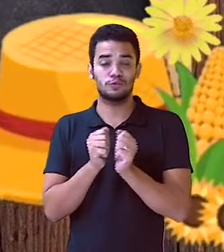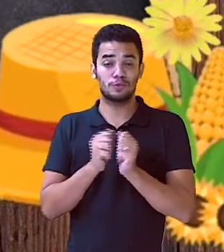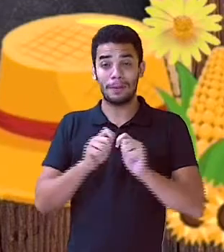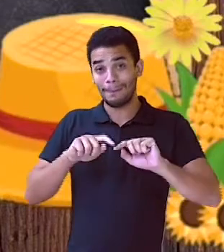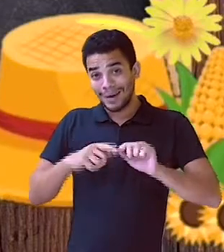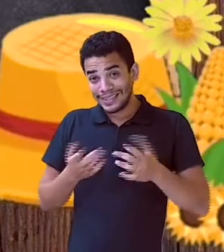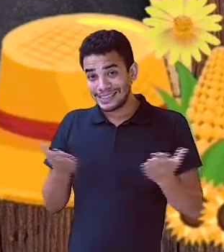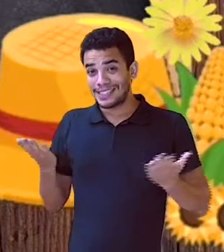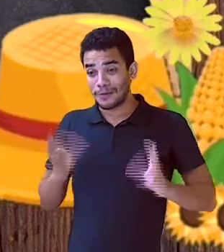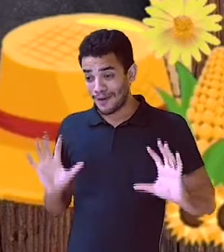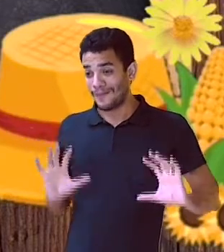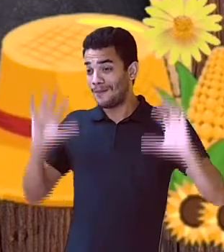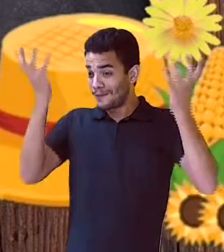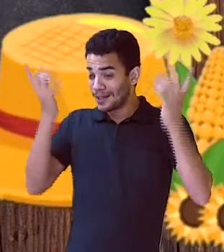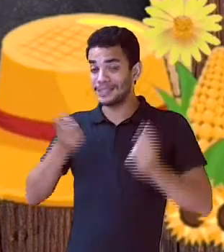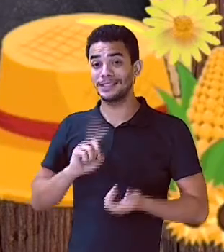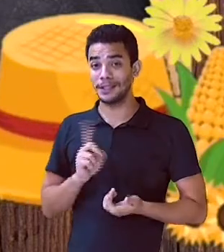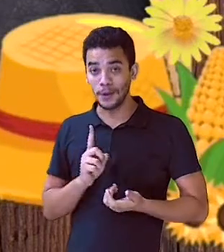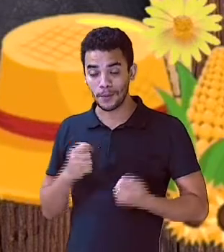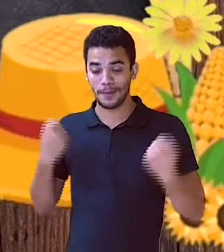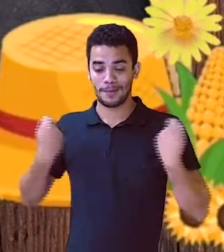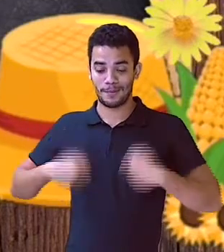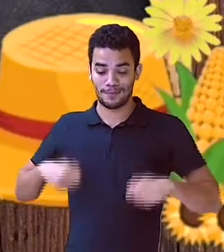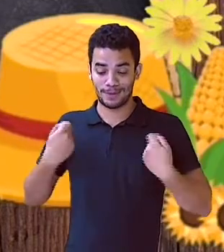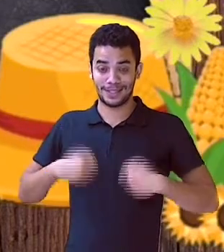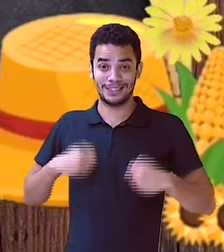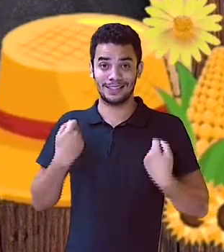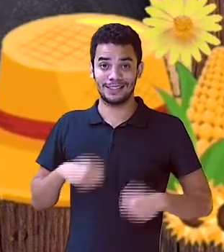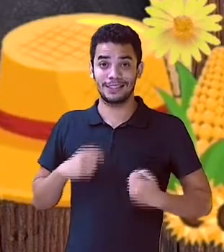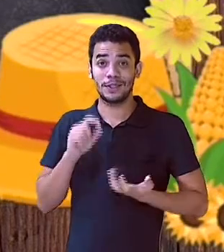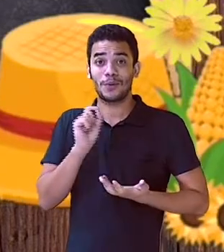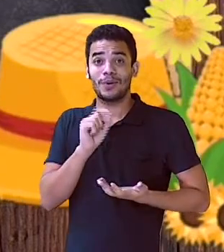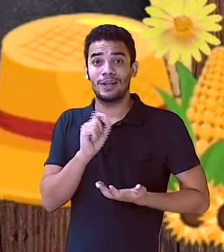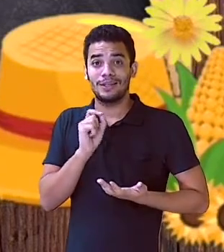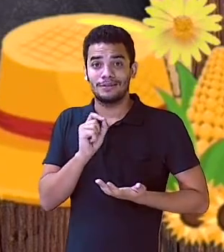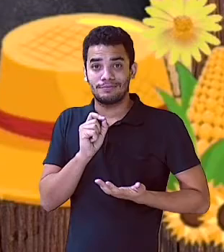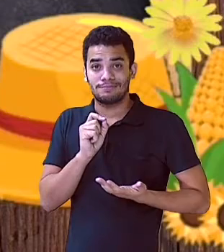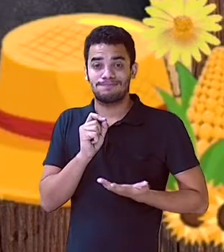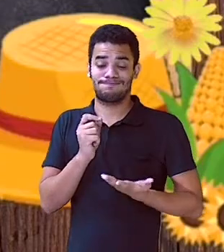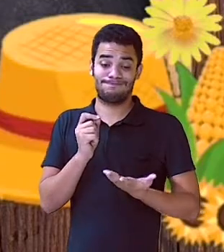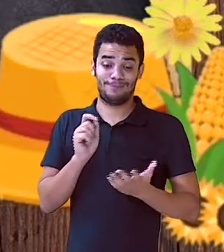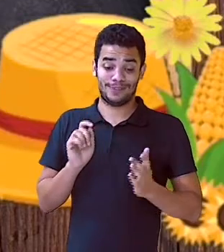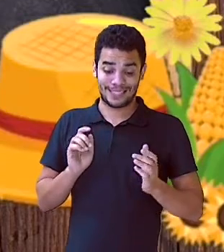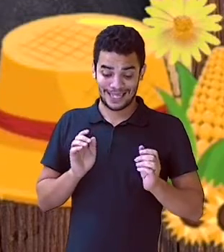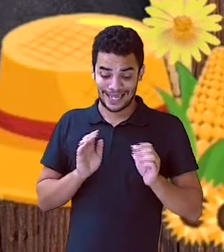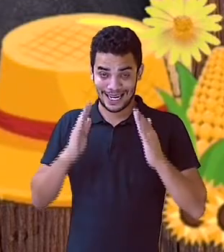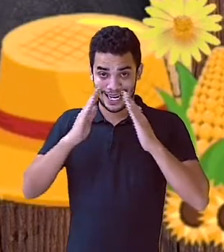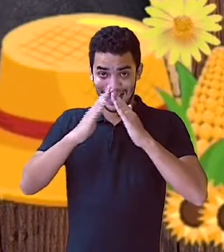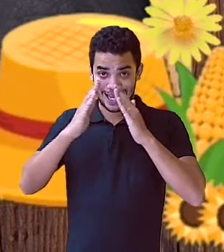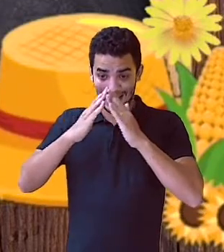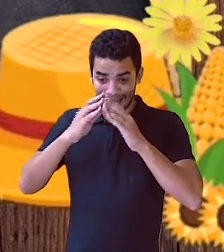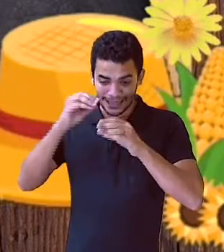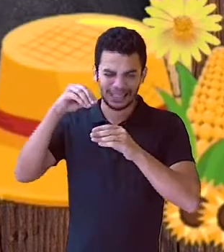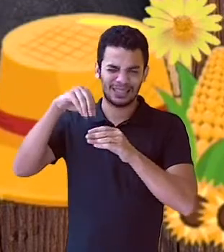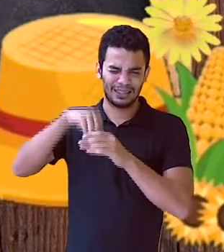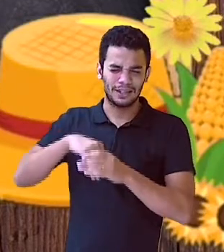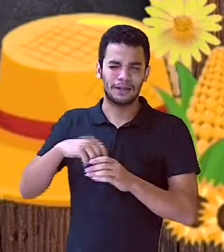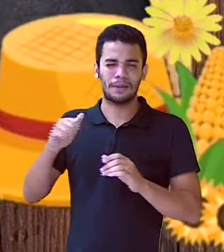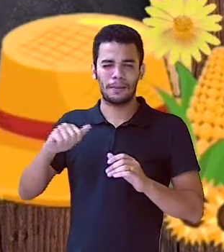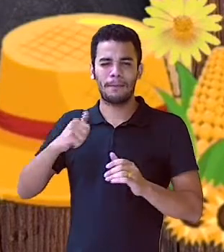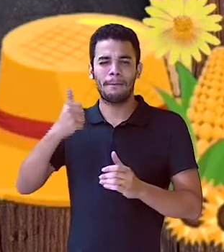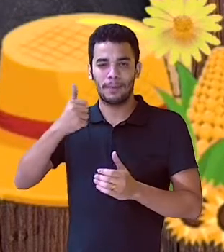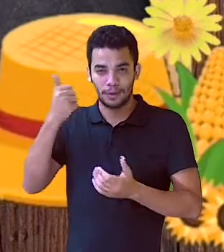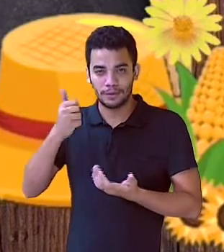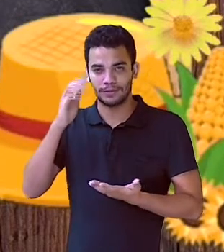não podemos. Precisamos ficar mesmo consciente que ainda estamos na pandemia e aglomerar não é adequado.